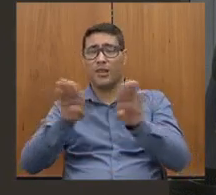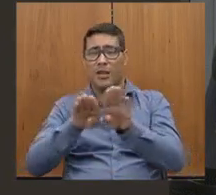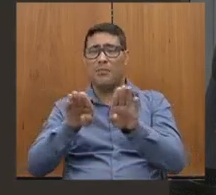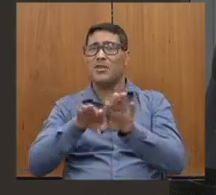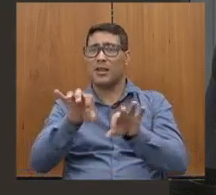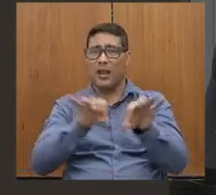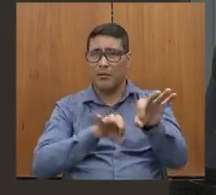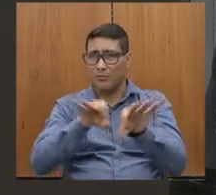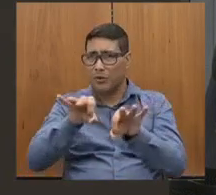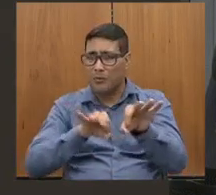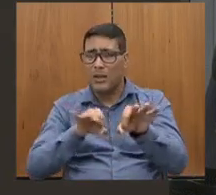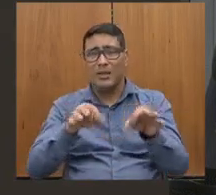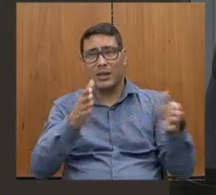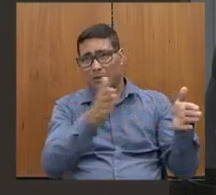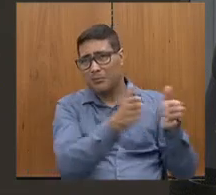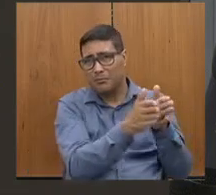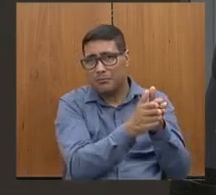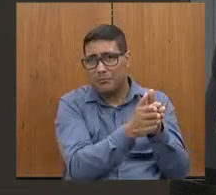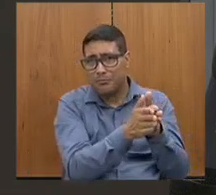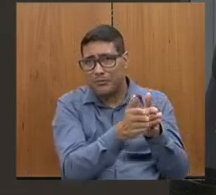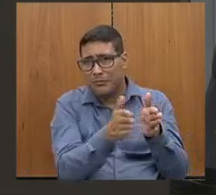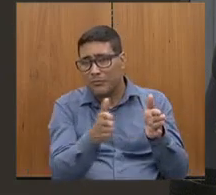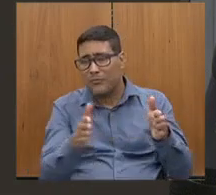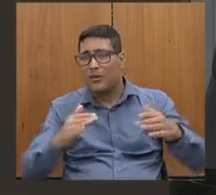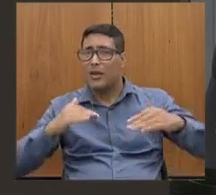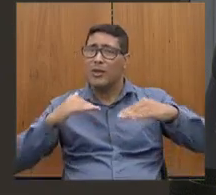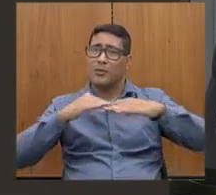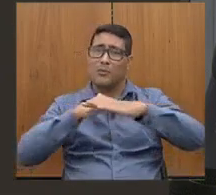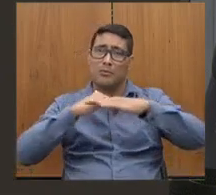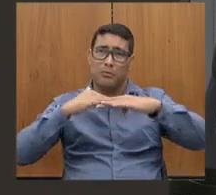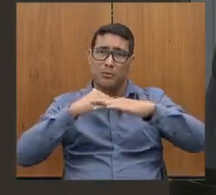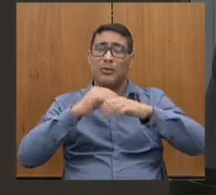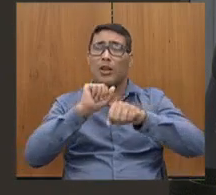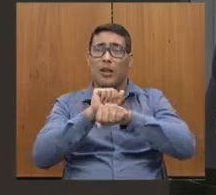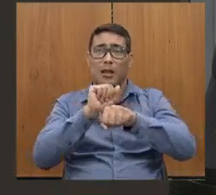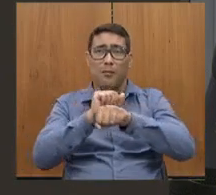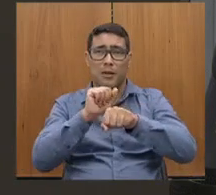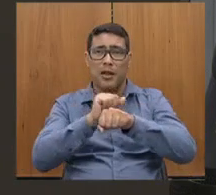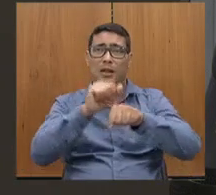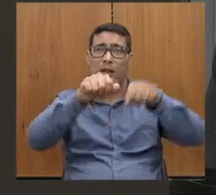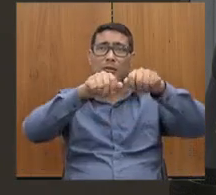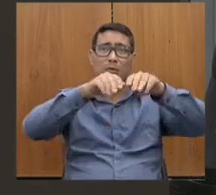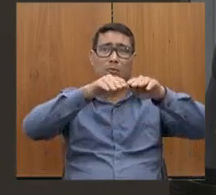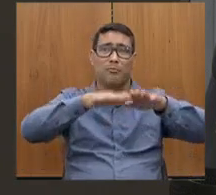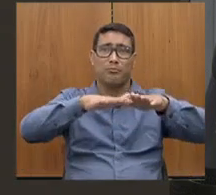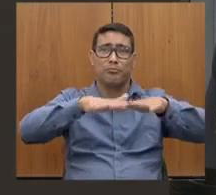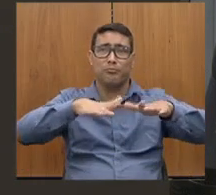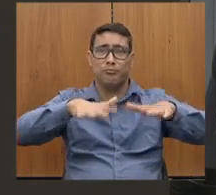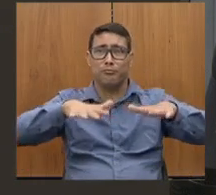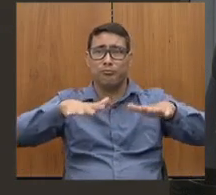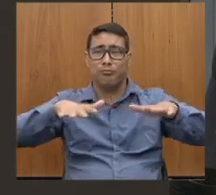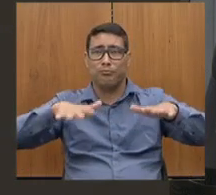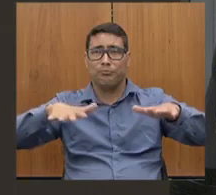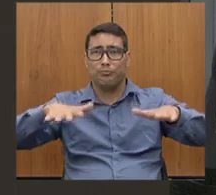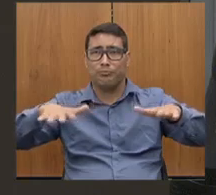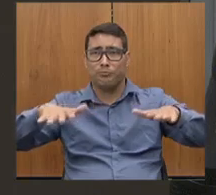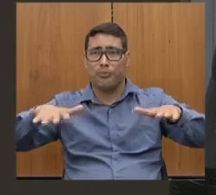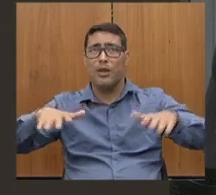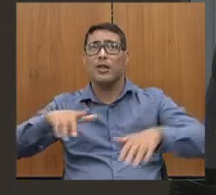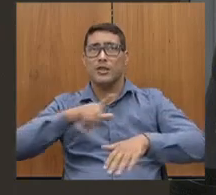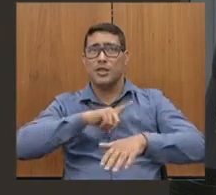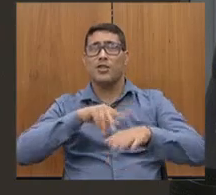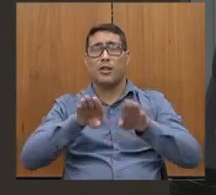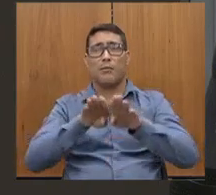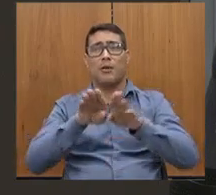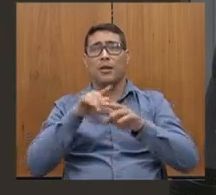formatada para chegar ao pavimento, e ainda nós temos esse desafio também para